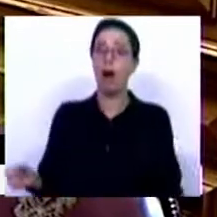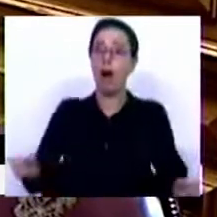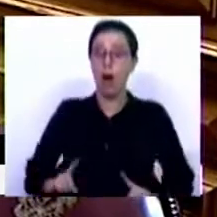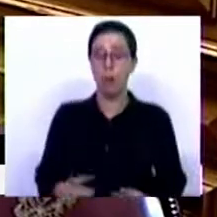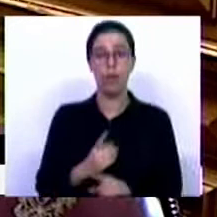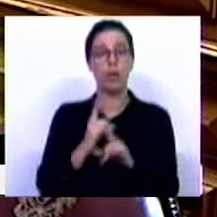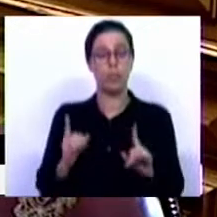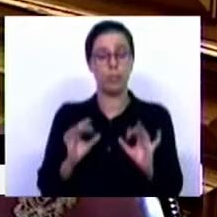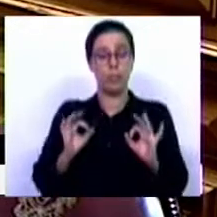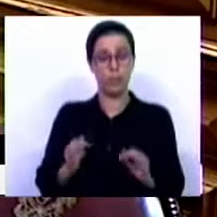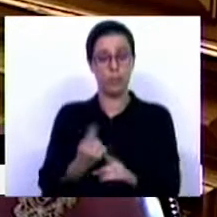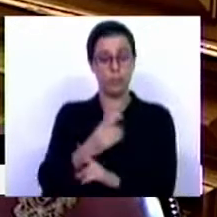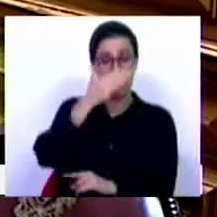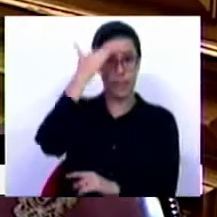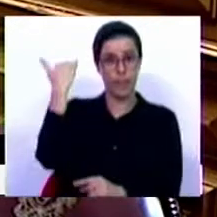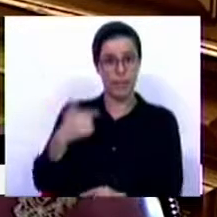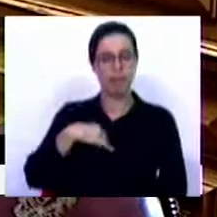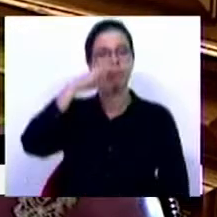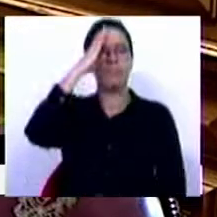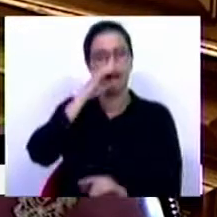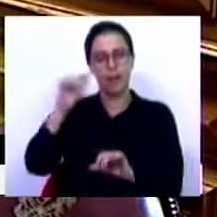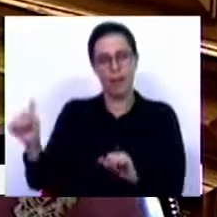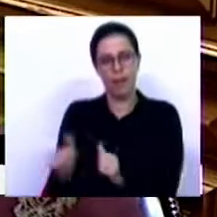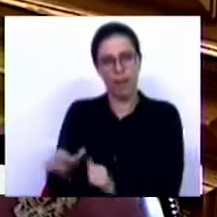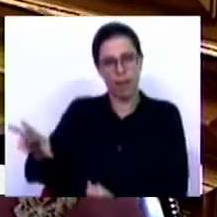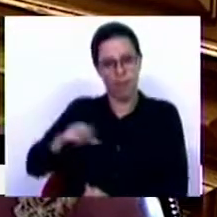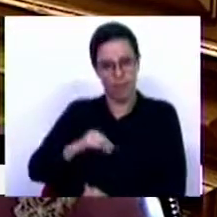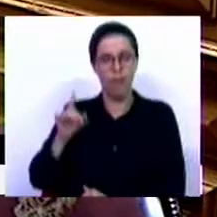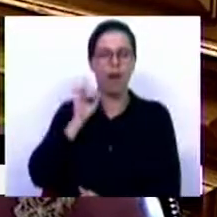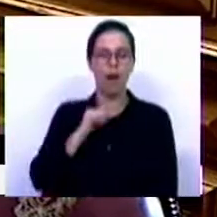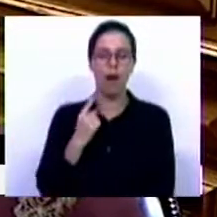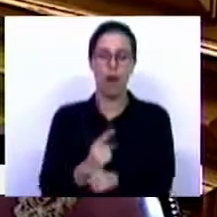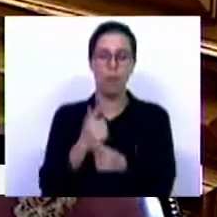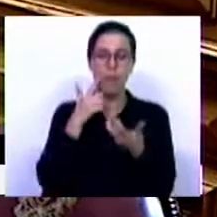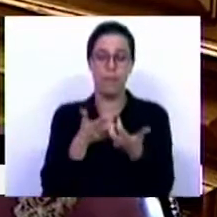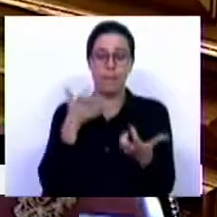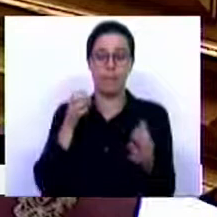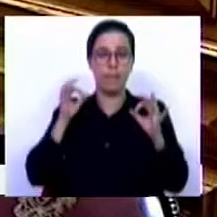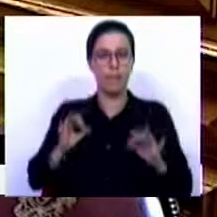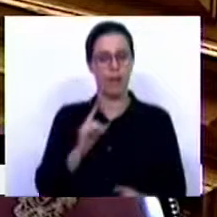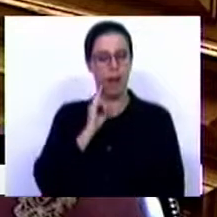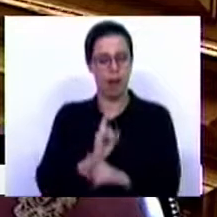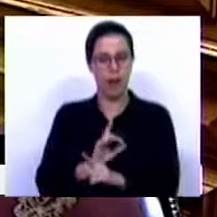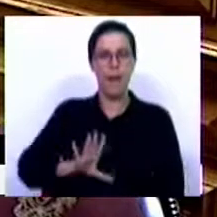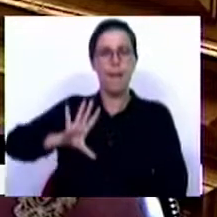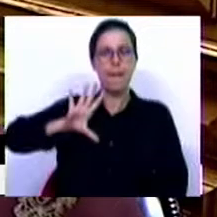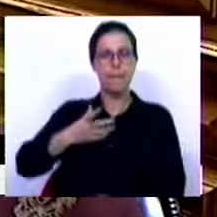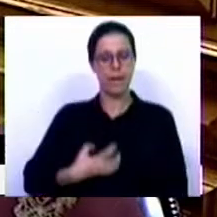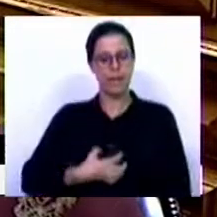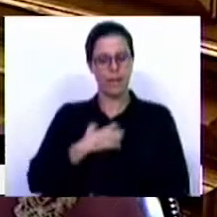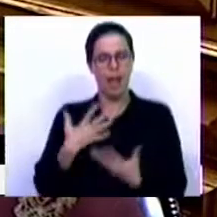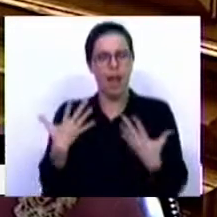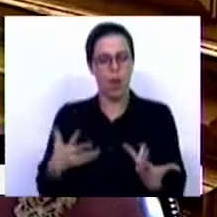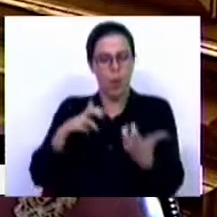E porque é nos momentos difíceis que sabemos quem está ao nosso lado, é importante também enaltecer que, mesmo estando o país a viver